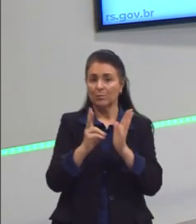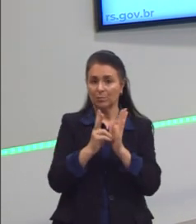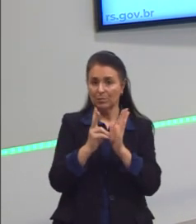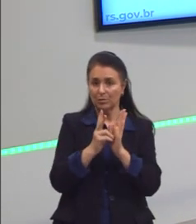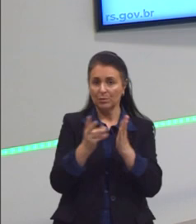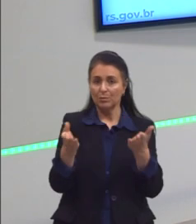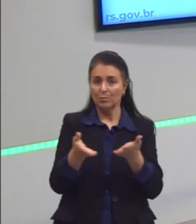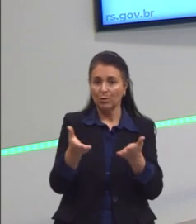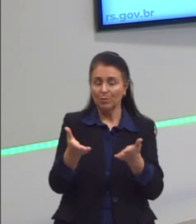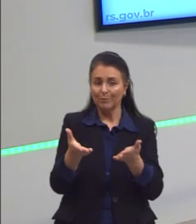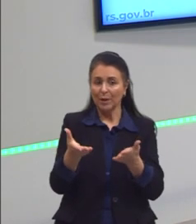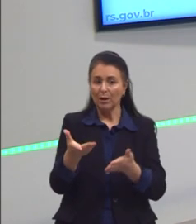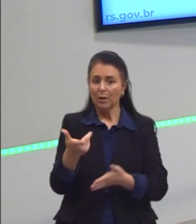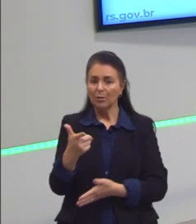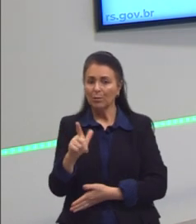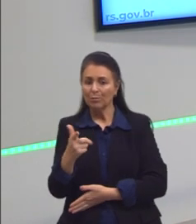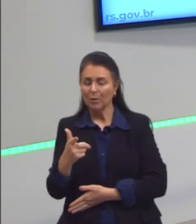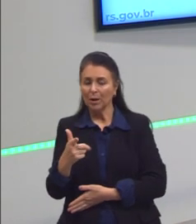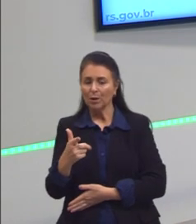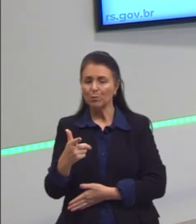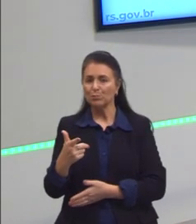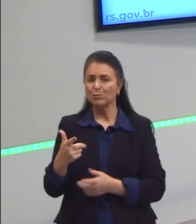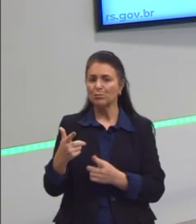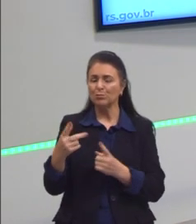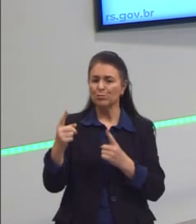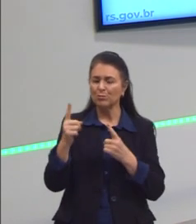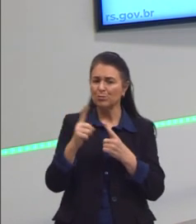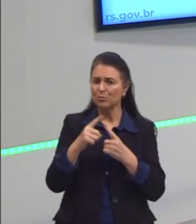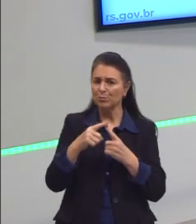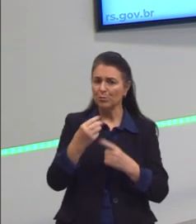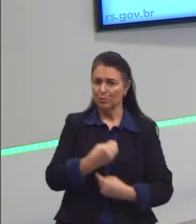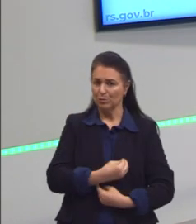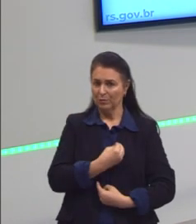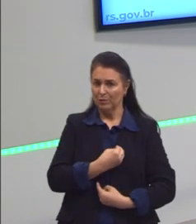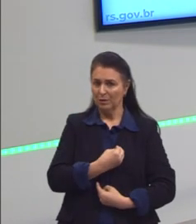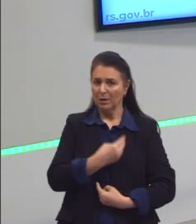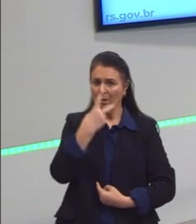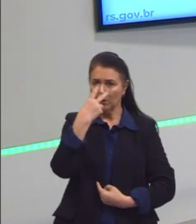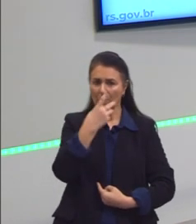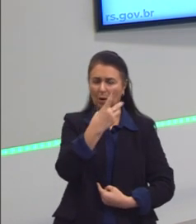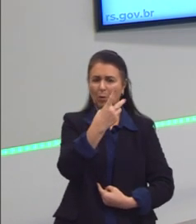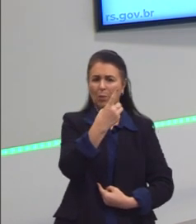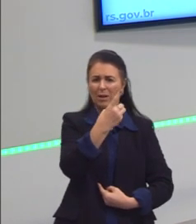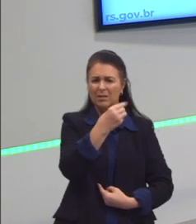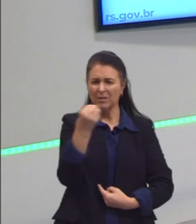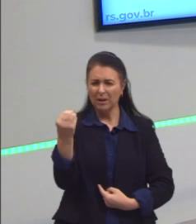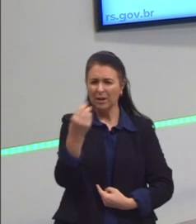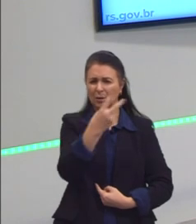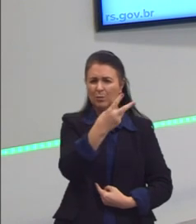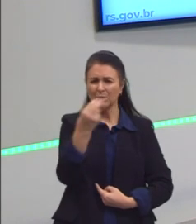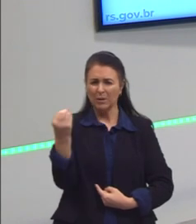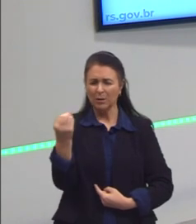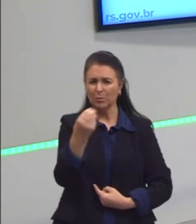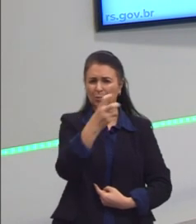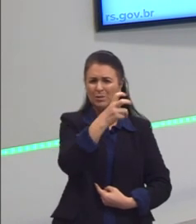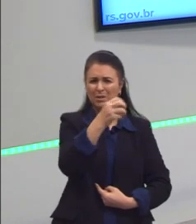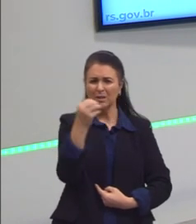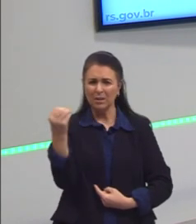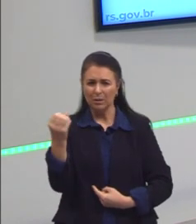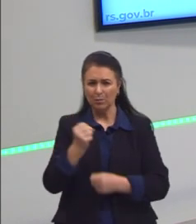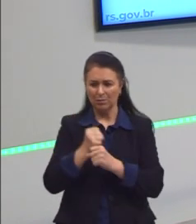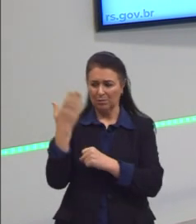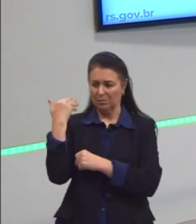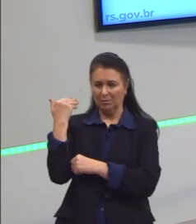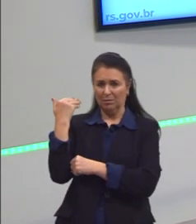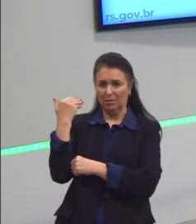dia não vivem da mesma forma que eles viviam há 100, 200, 500 anos atrás. Por vezes, as pessoas têm